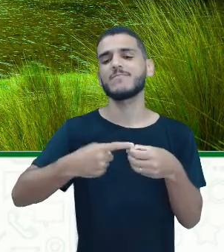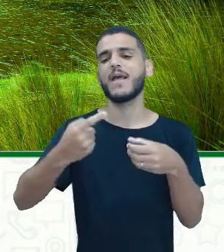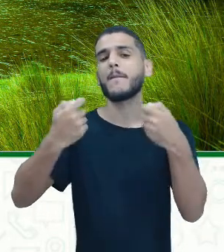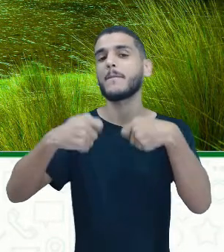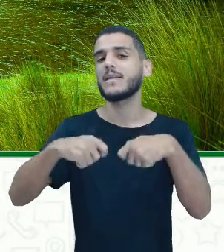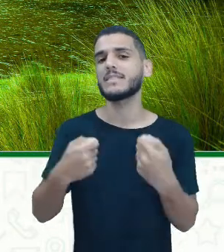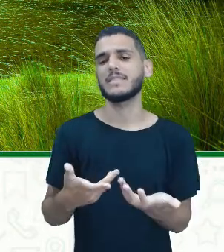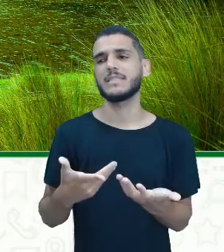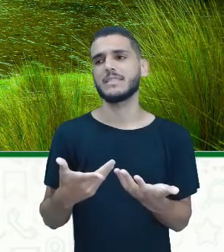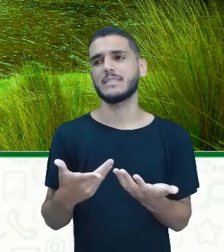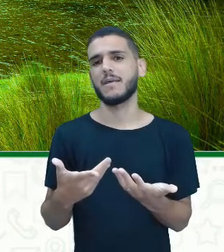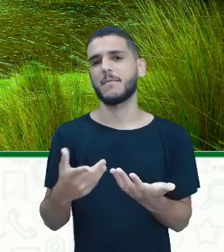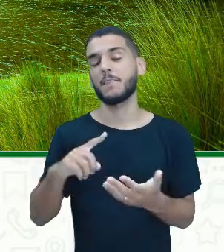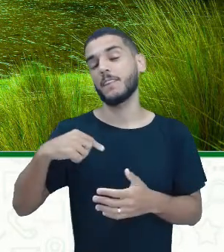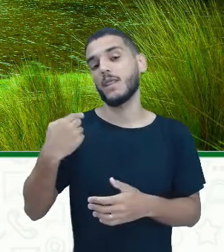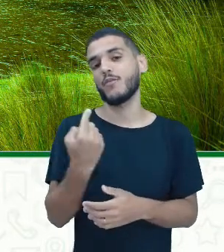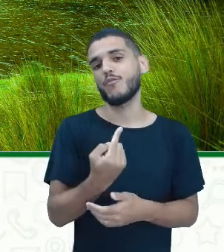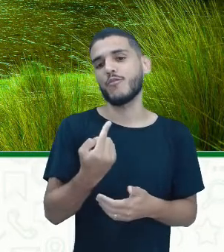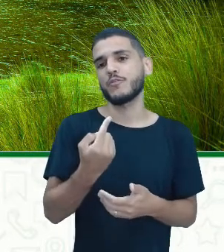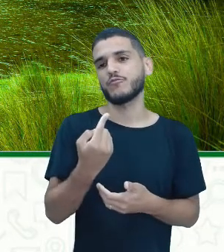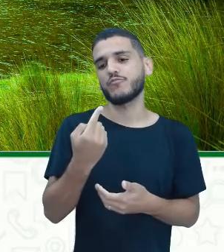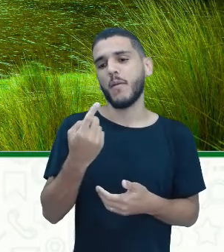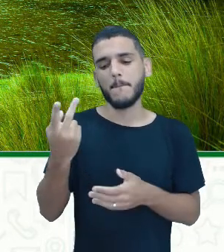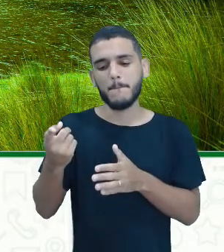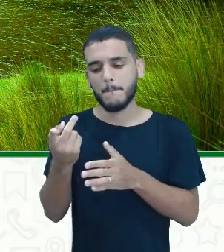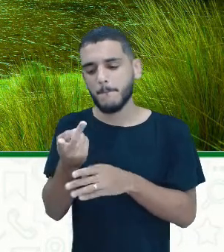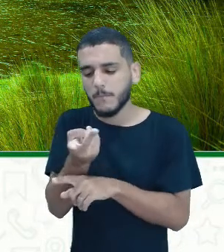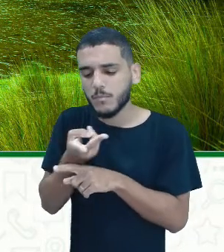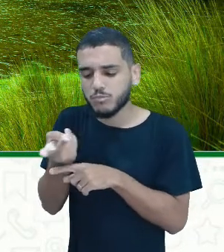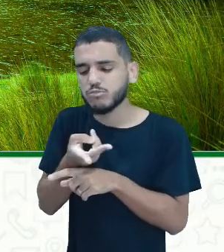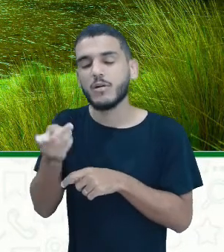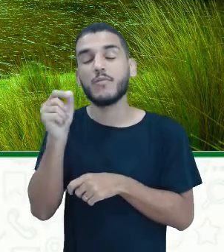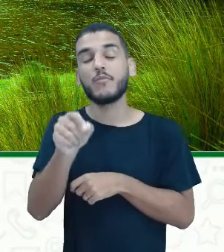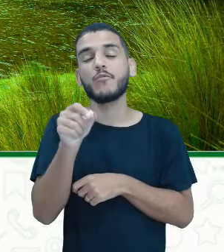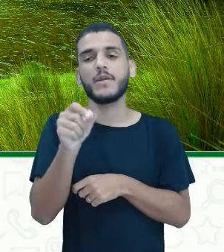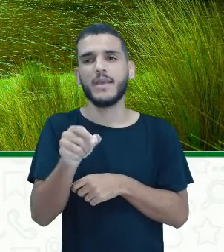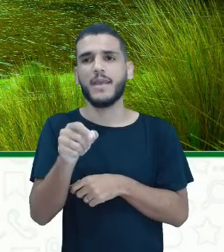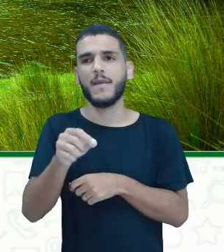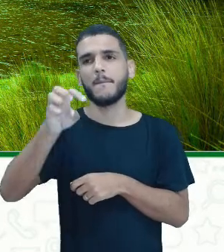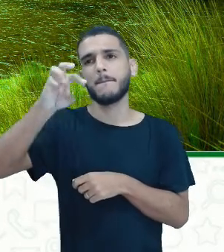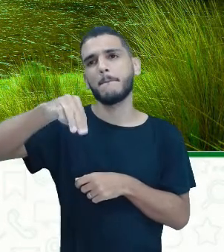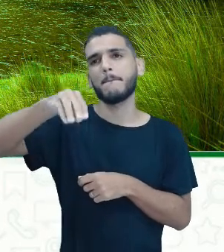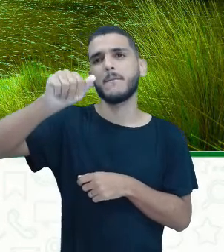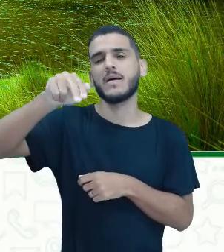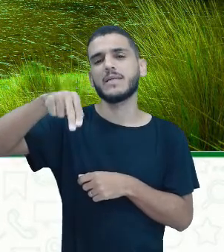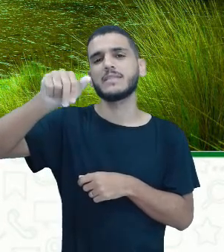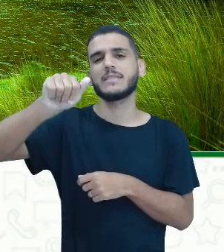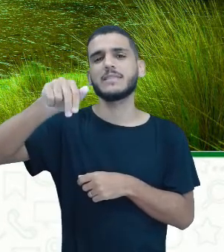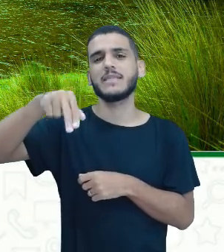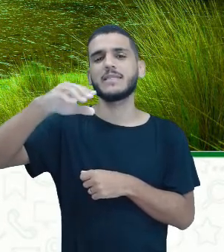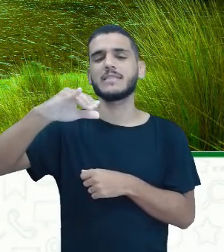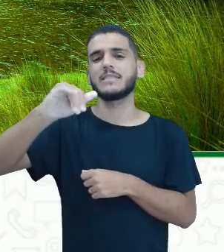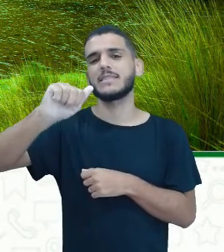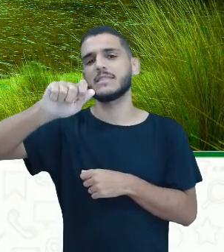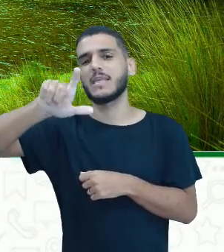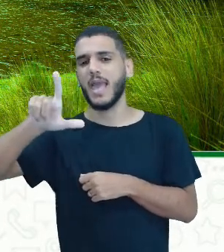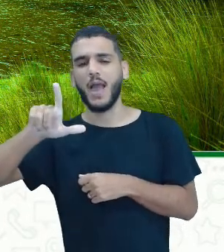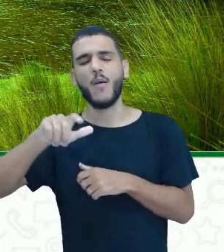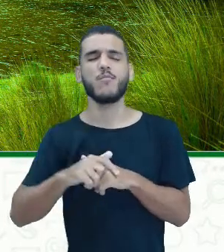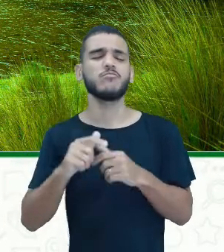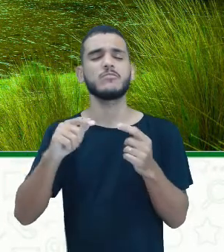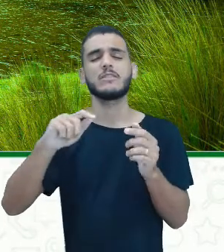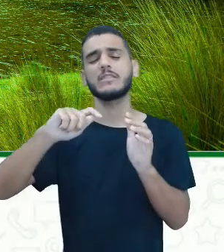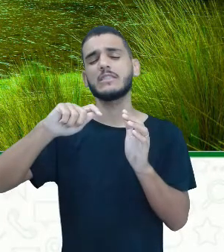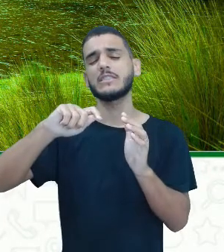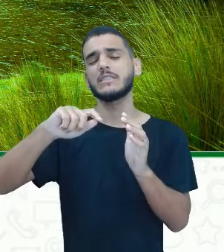de quê? De um manancial, escolher um manancial. E prof, o que danado é manancial? Nunca ouvi essa palavra,